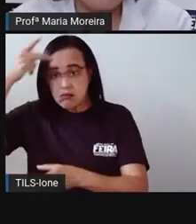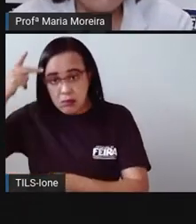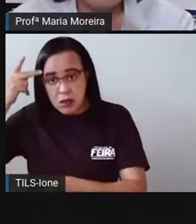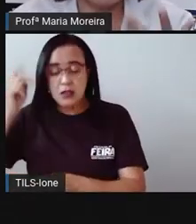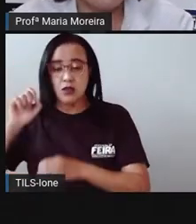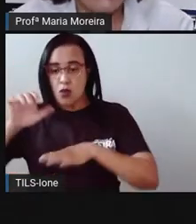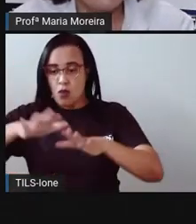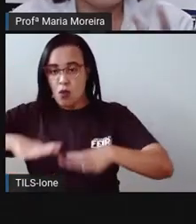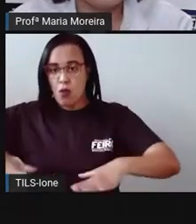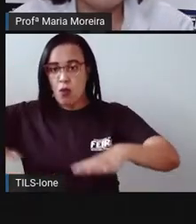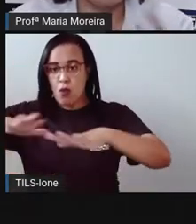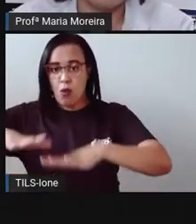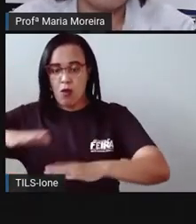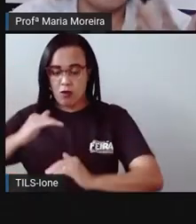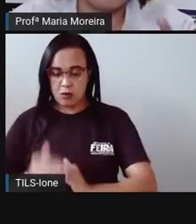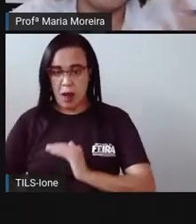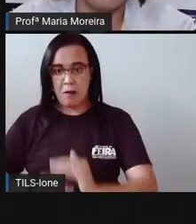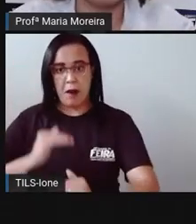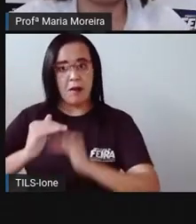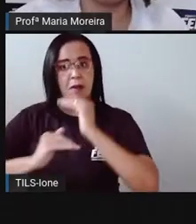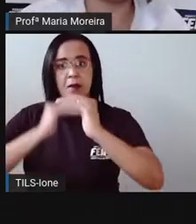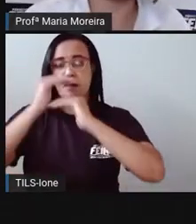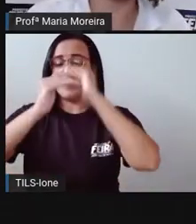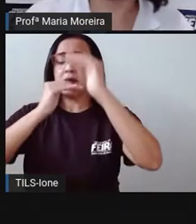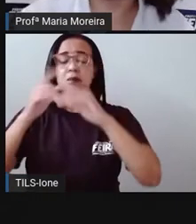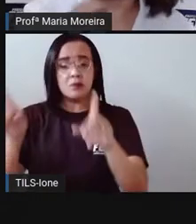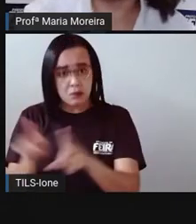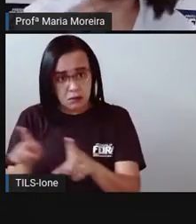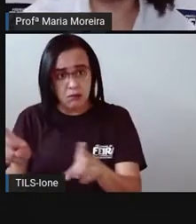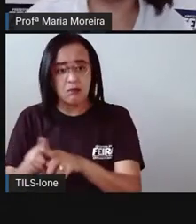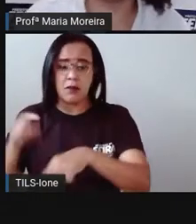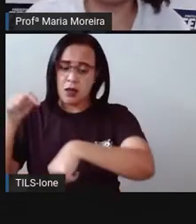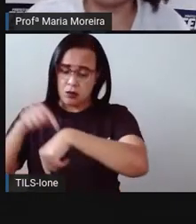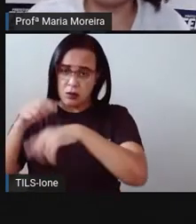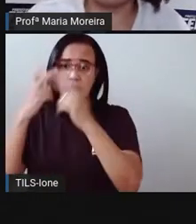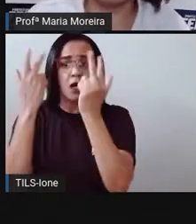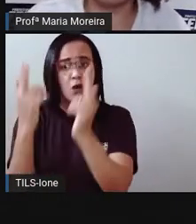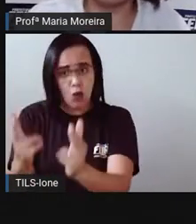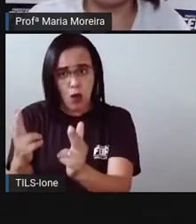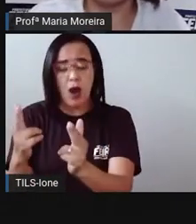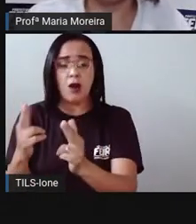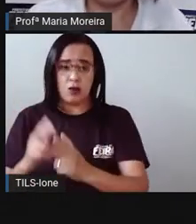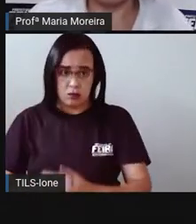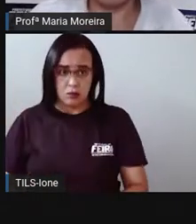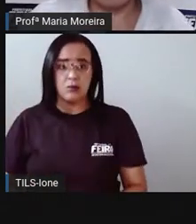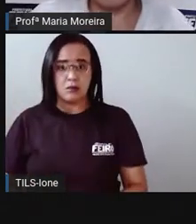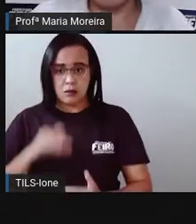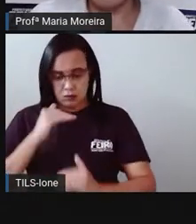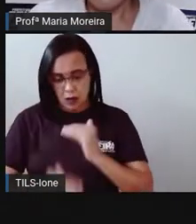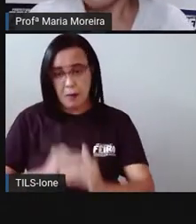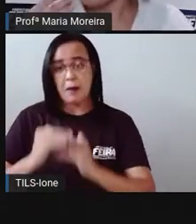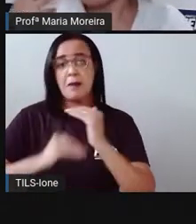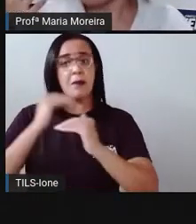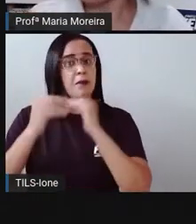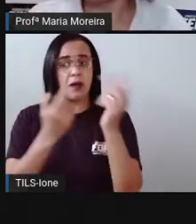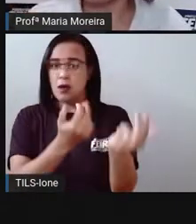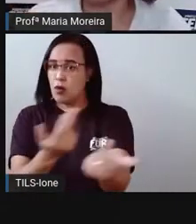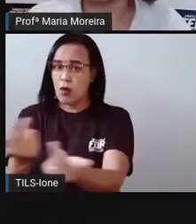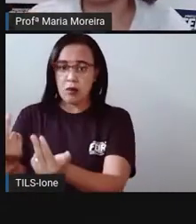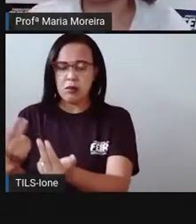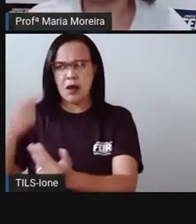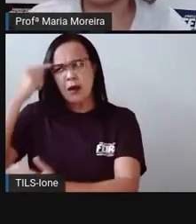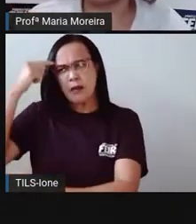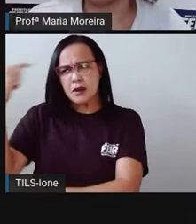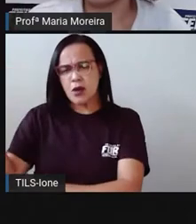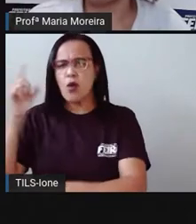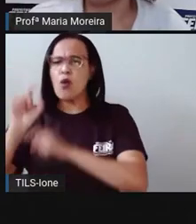O tempo, né? Ele também foi o quê? Evoluindo. E essas medidas de tempo, elas foram o quê? Evoluindo. É só a gente pensar